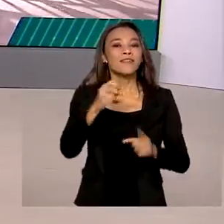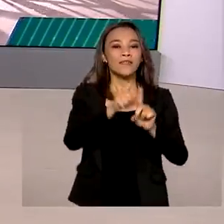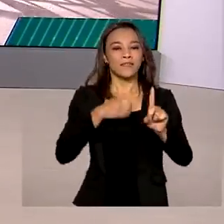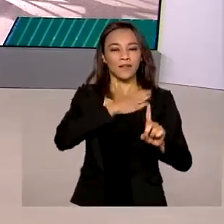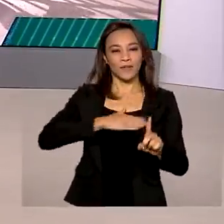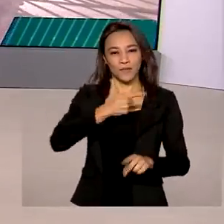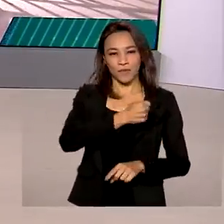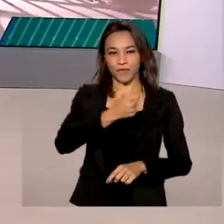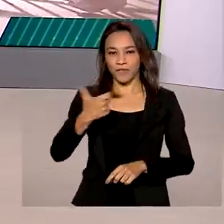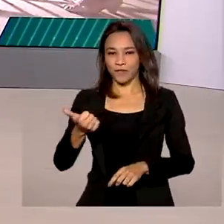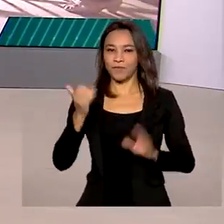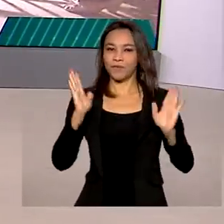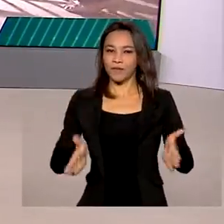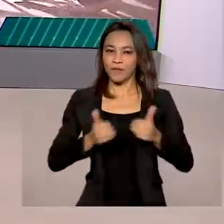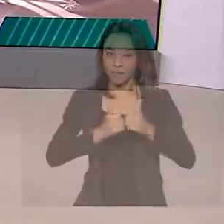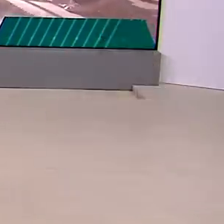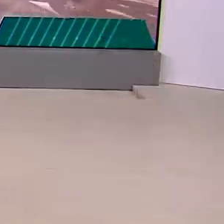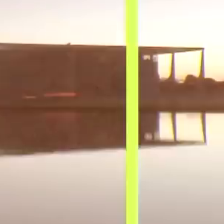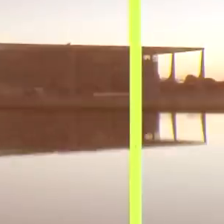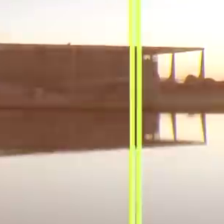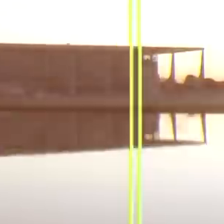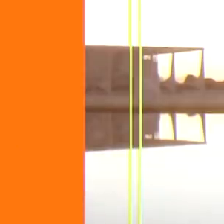2021, já está no ar.